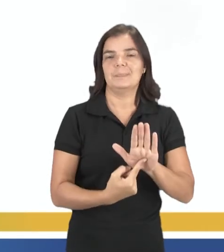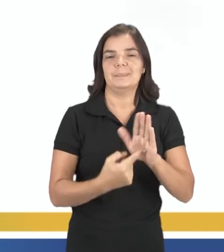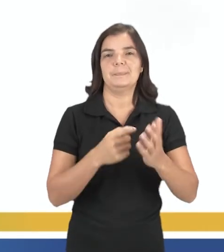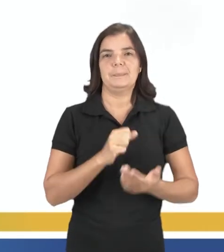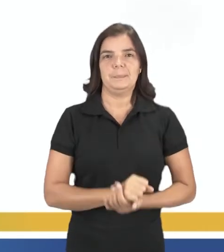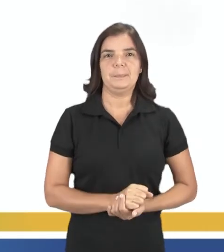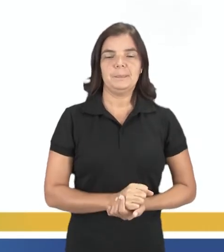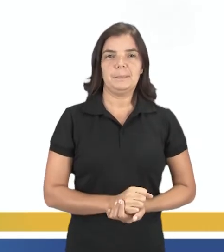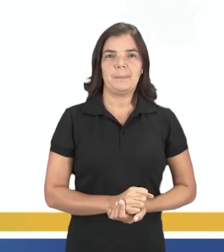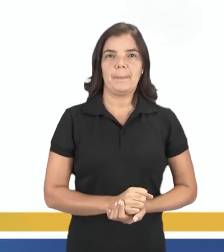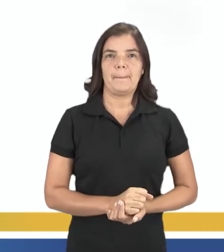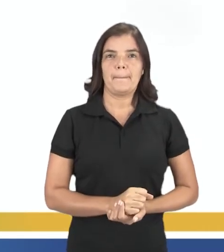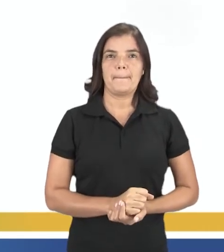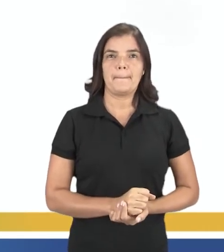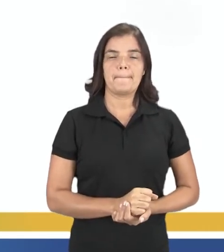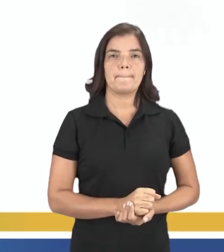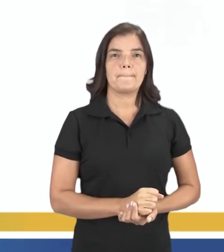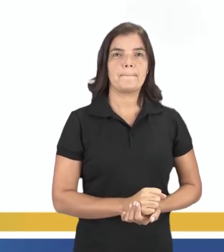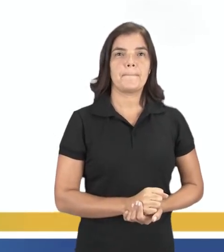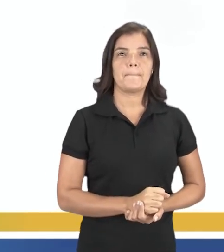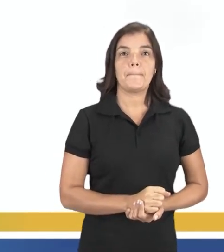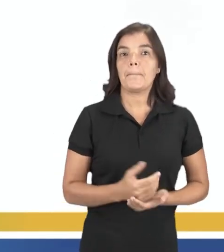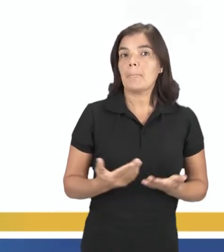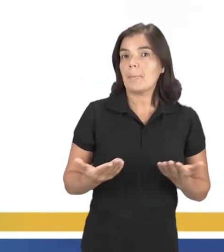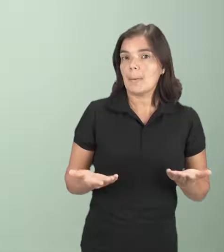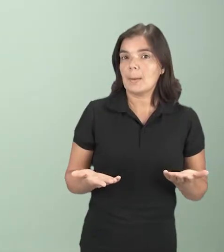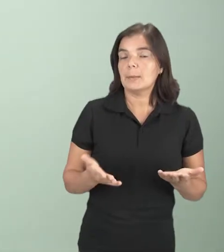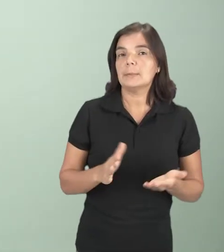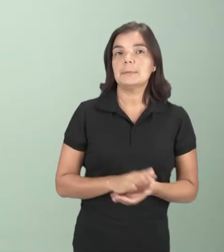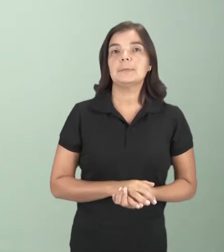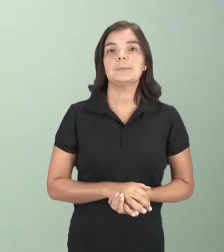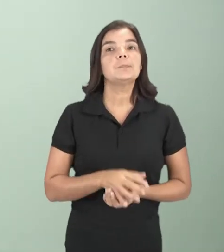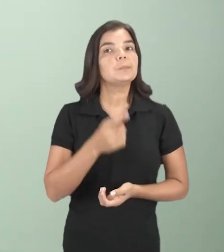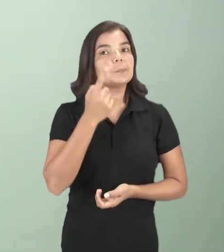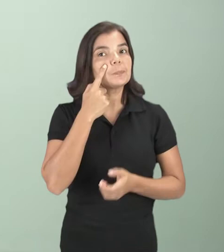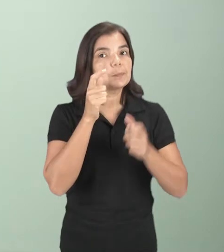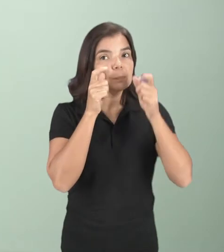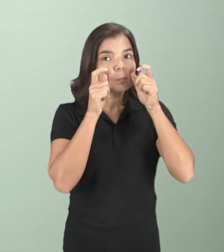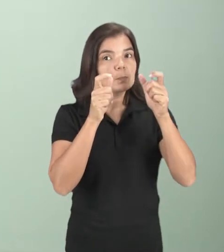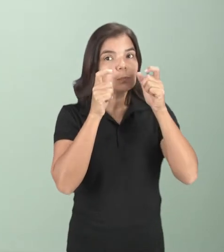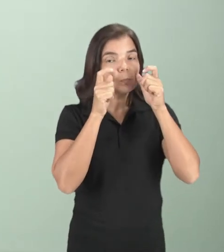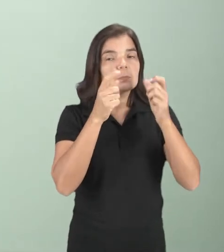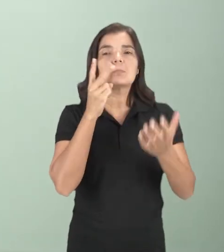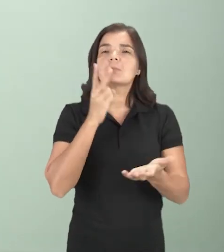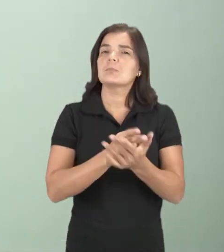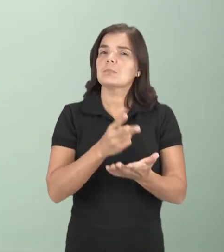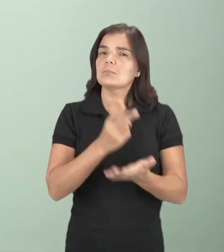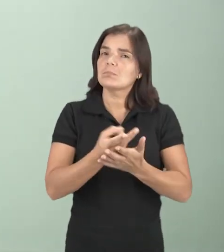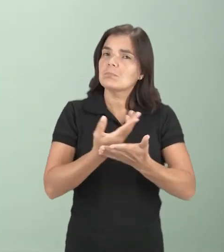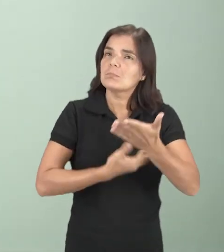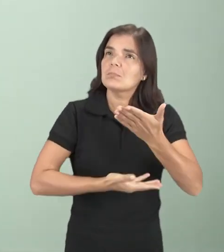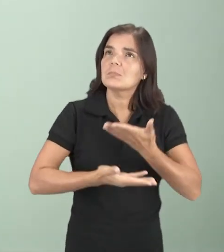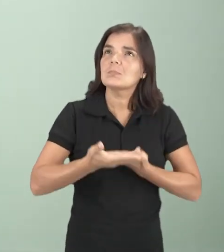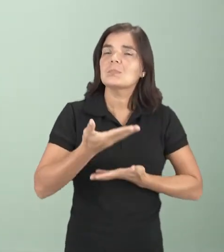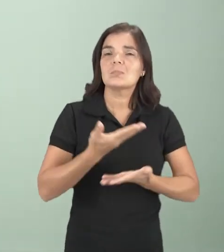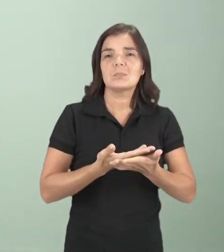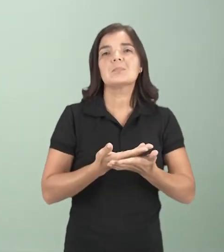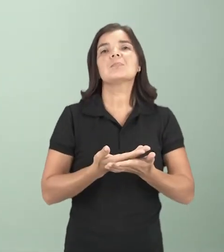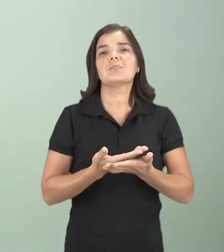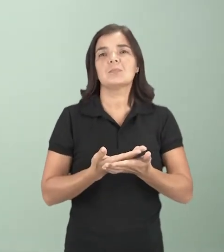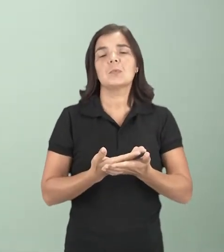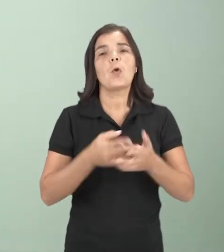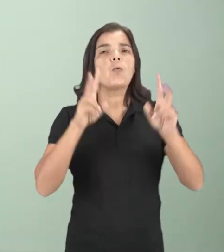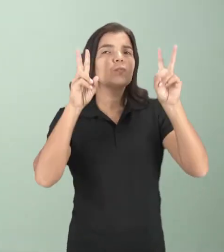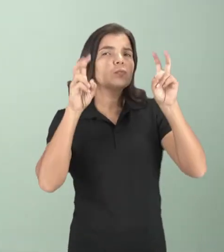exercício sugere, ok? Então, gente, prestem muita atenção, procurem sempre relacionar, buscar